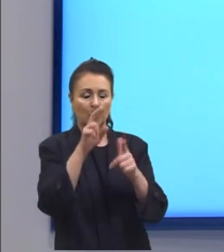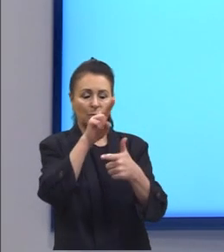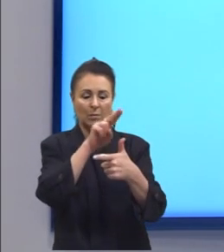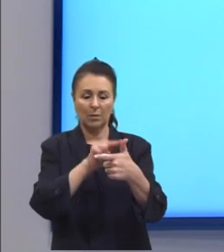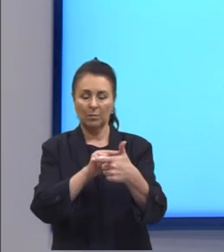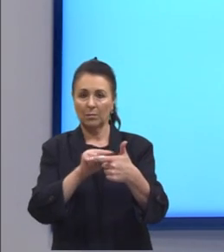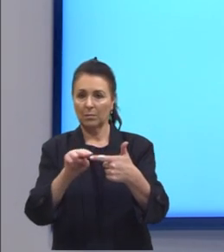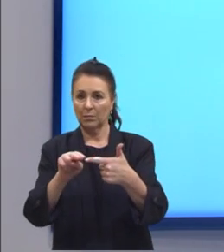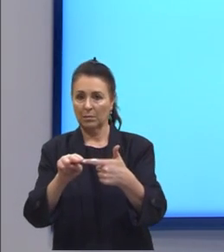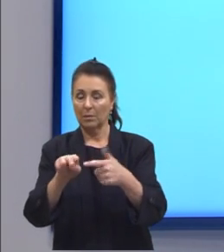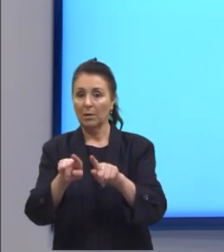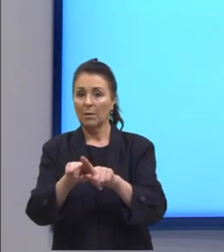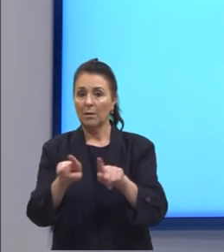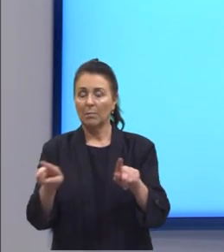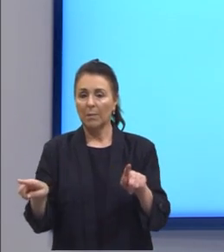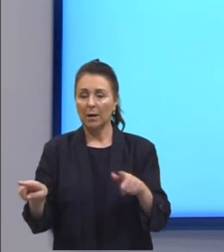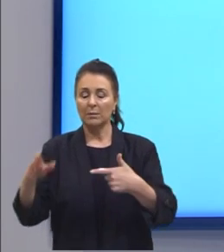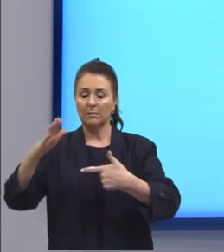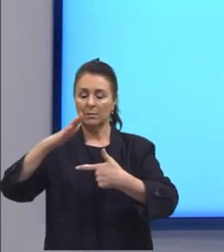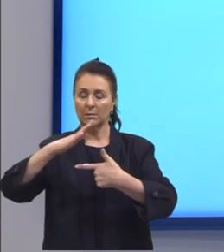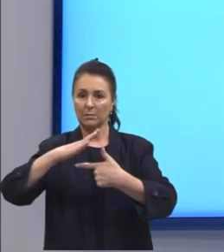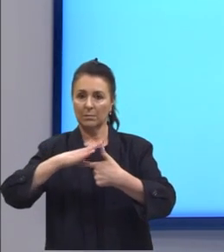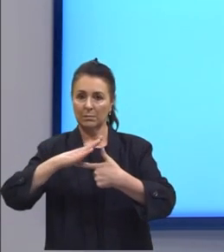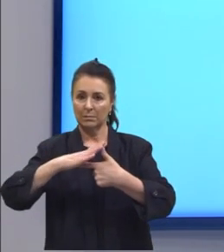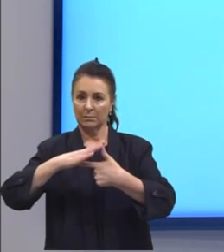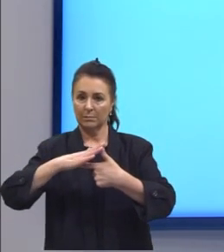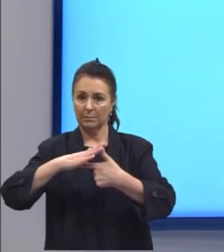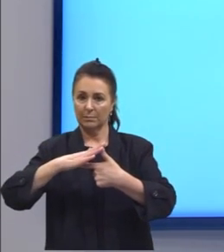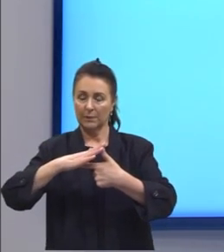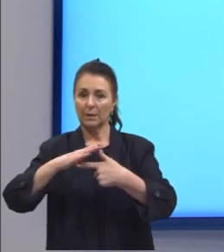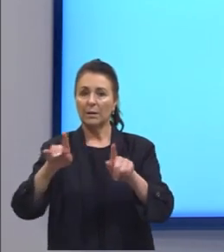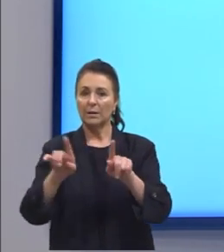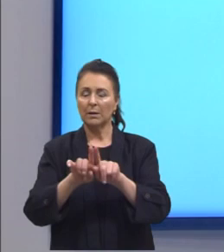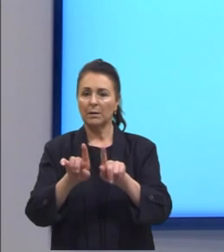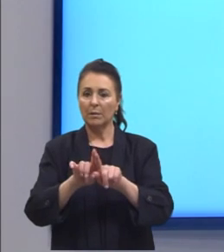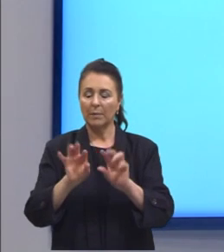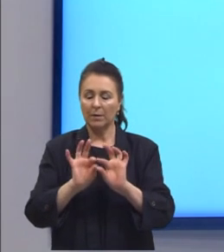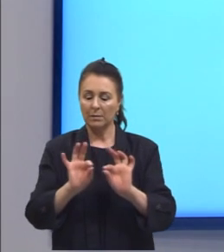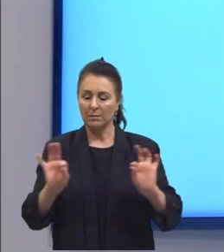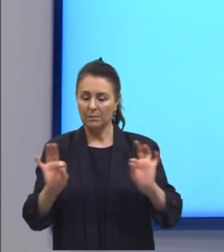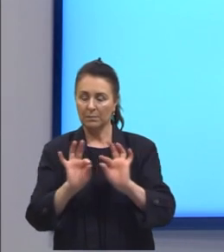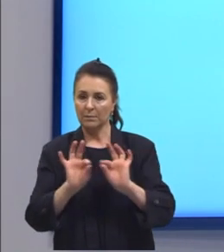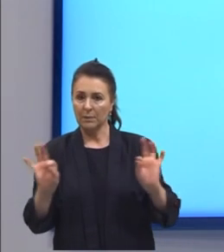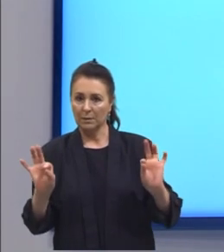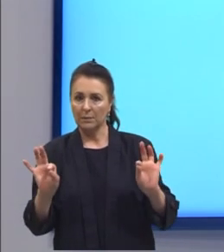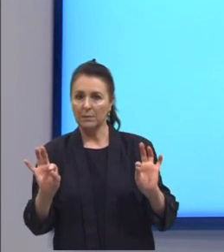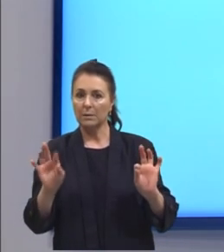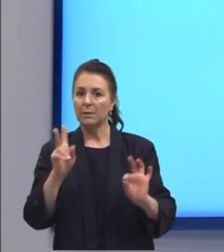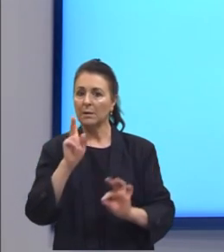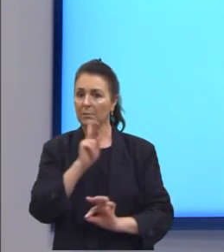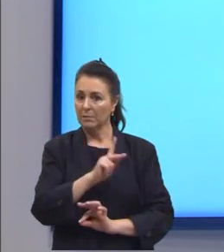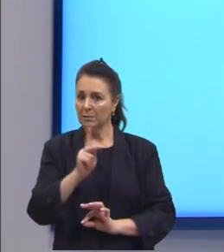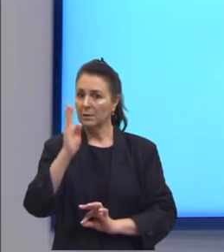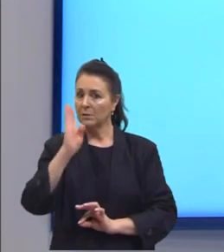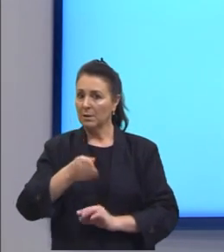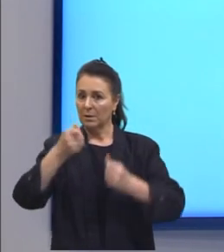mas sim pelo teorema de Pitágoras e também as relações métricas que nós vimos na aula passada